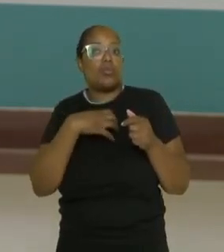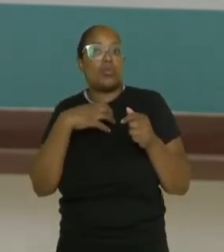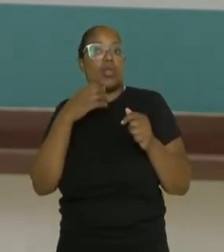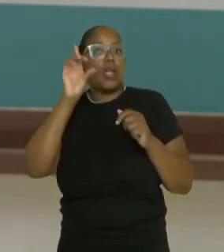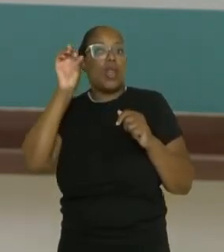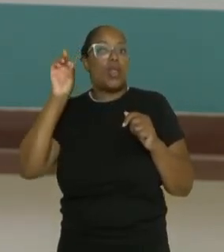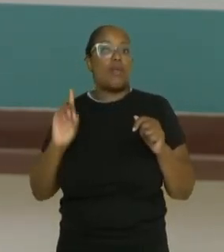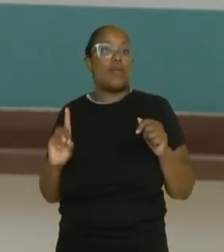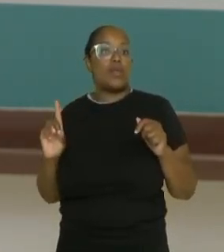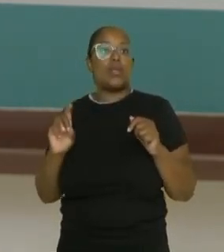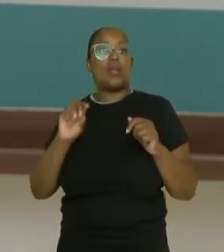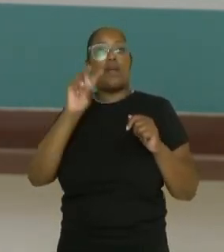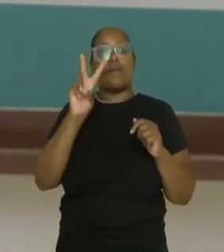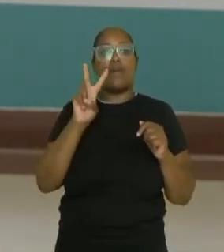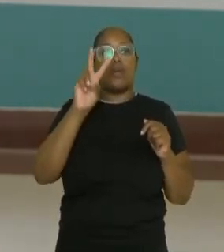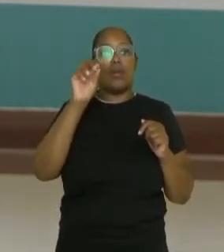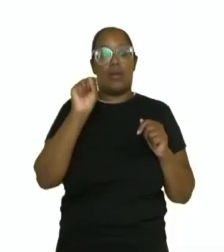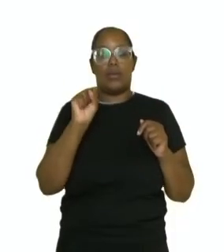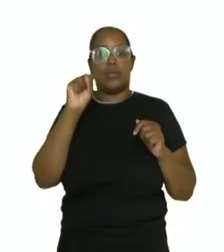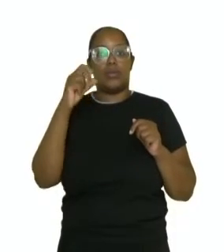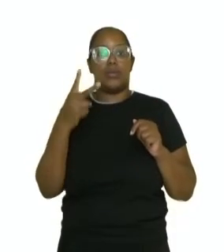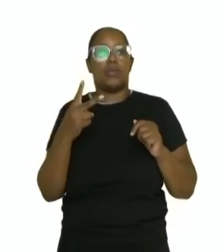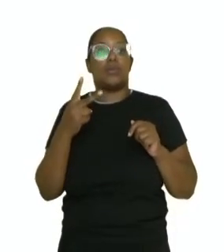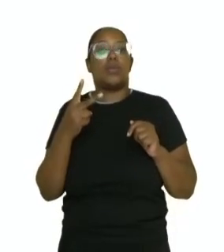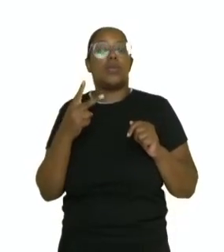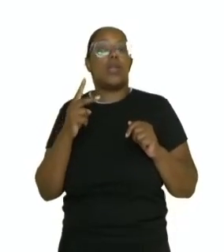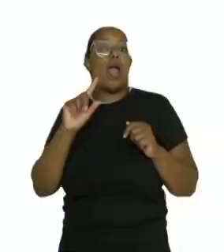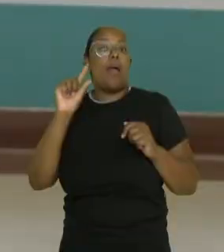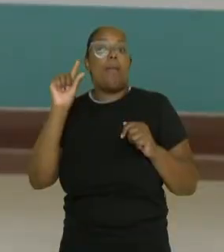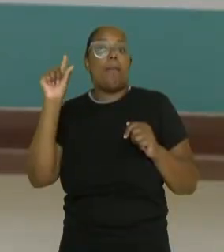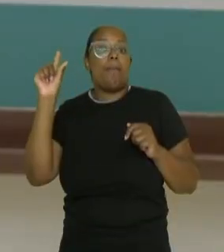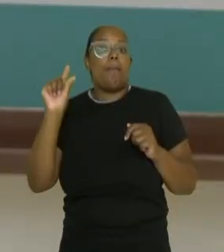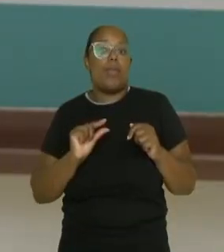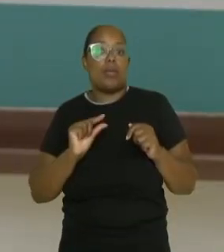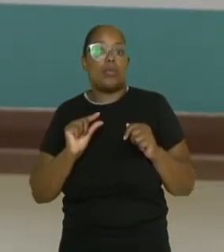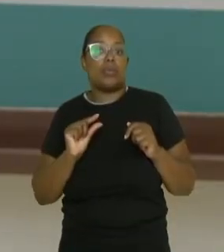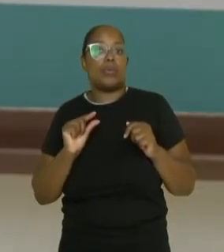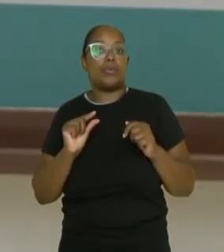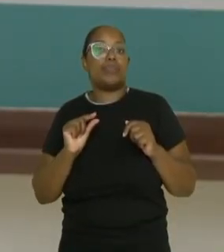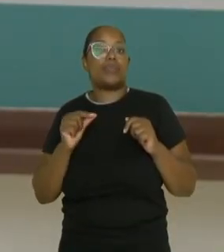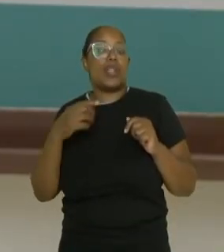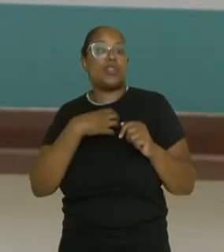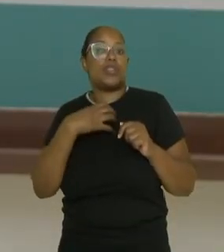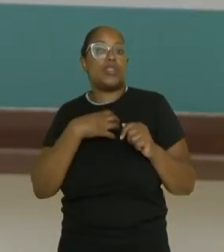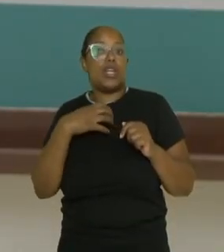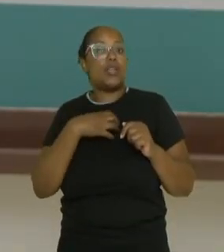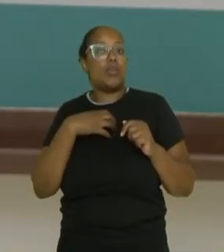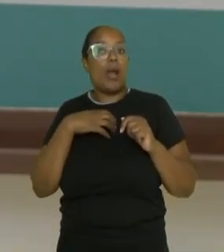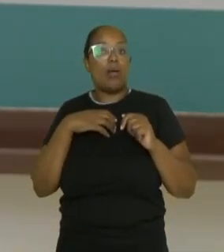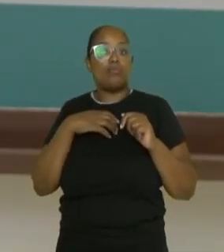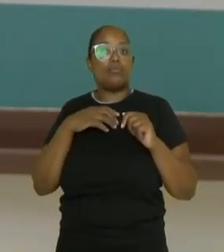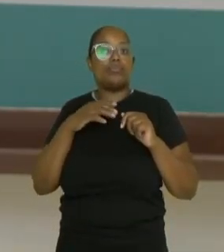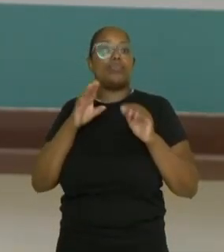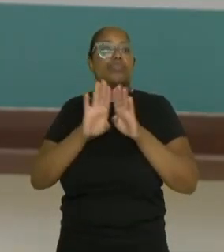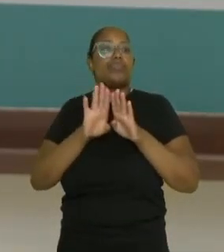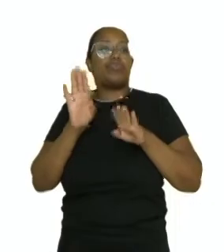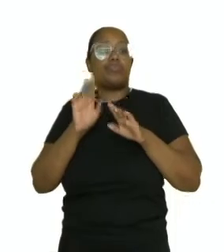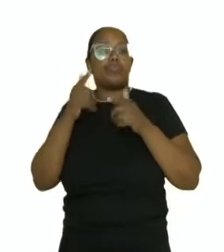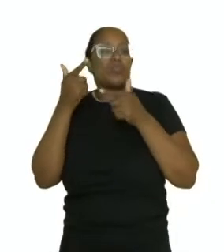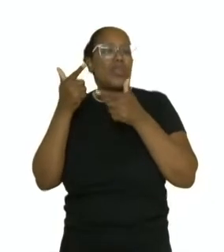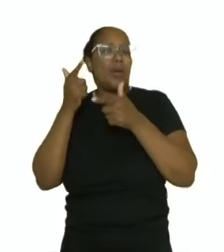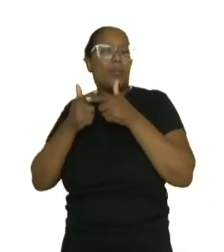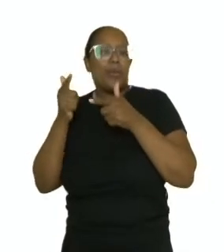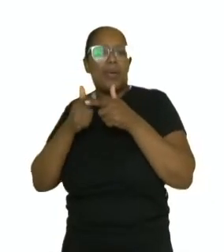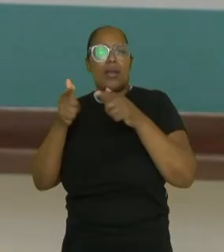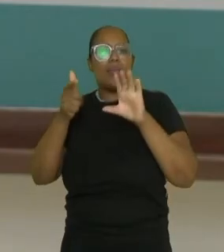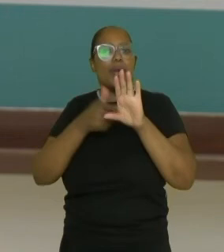estão os atletas com deficiência com menor interferência nas funções na quadra um exemplo na mutação de parte do pé, mutação